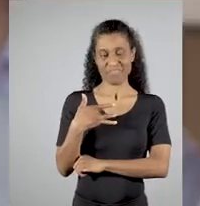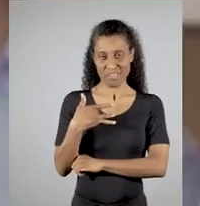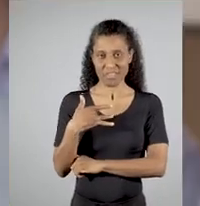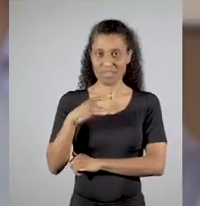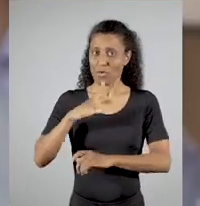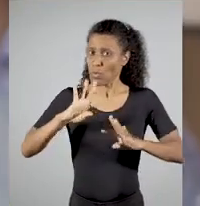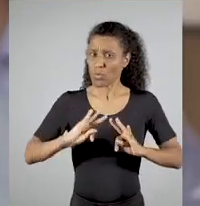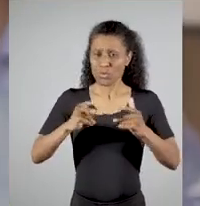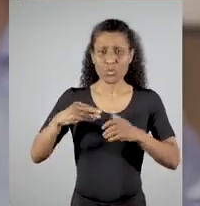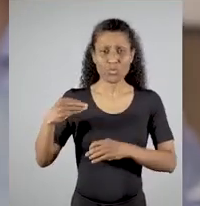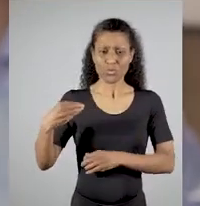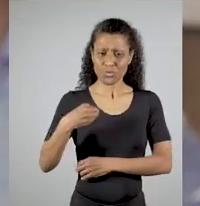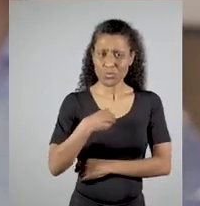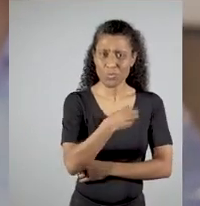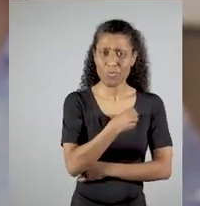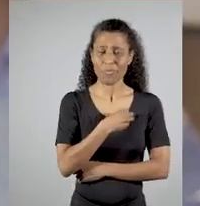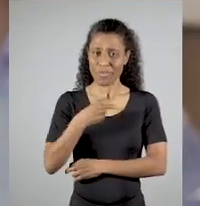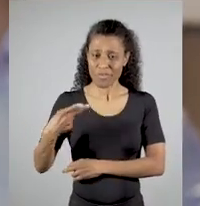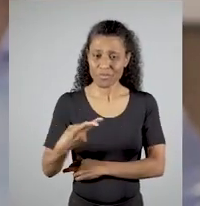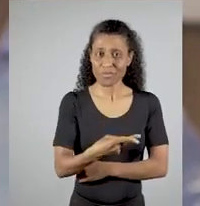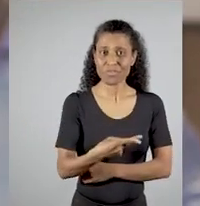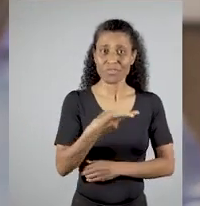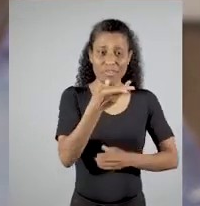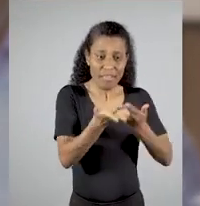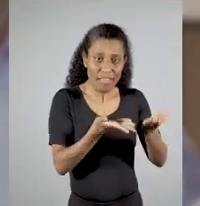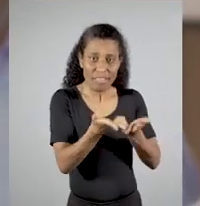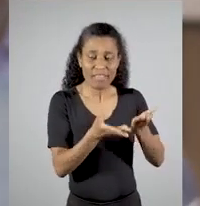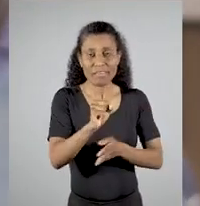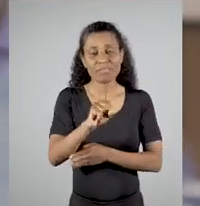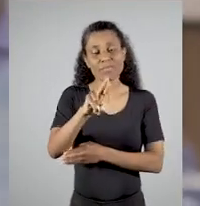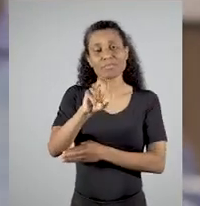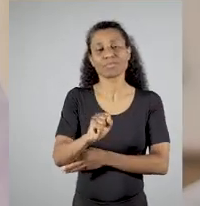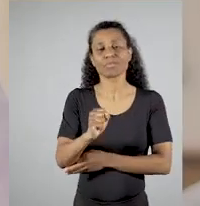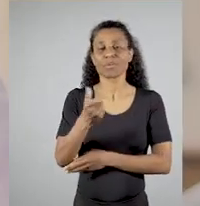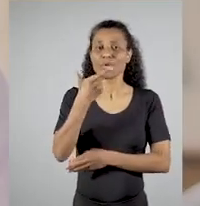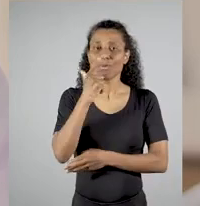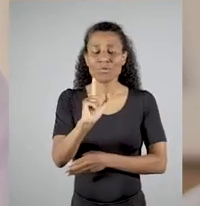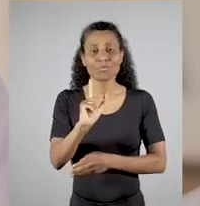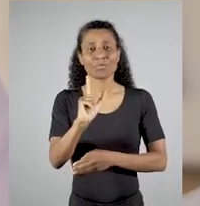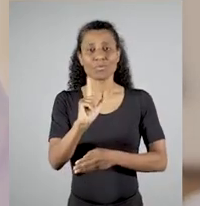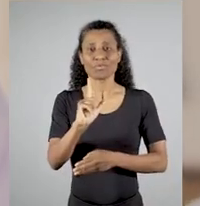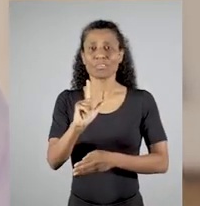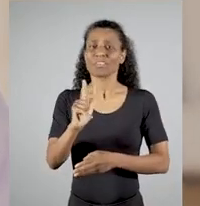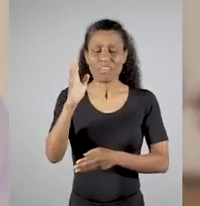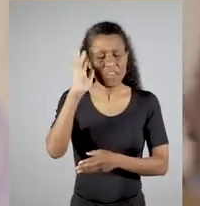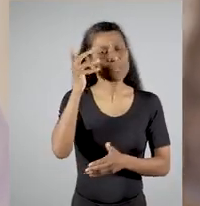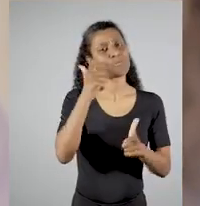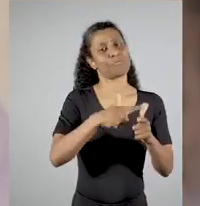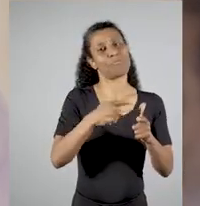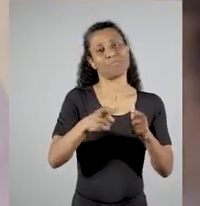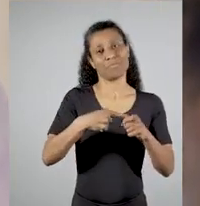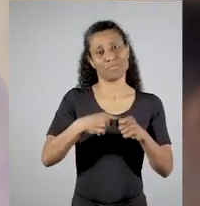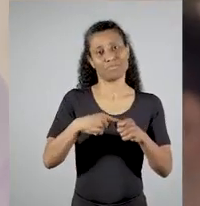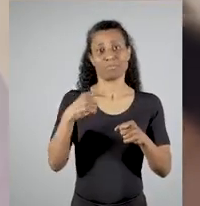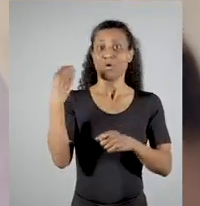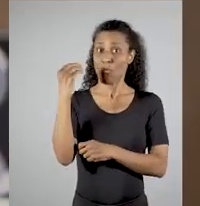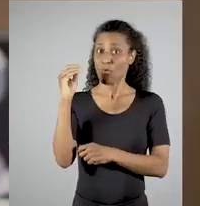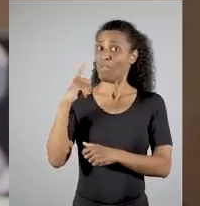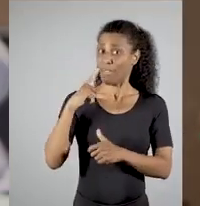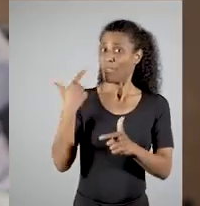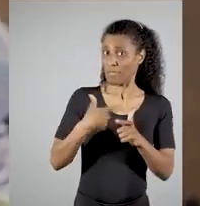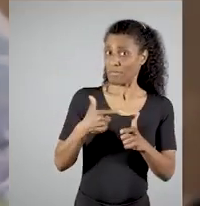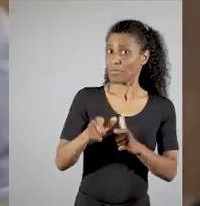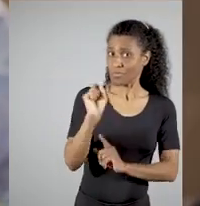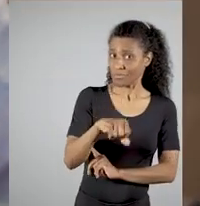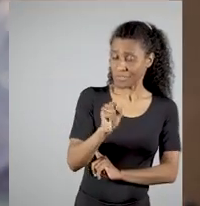da saúde. Vamos contar com todos os médicos cirurgiões que atendem pelo SUS para destravarmos mais esse problema da cidade.